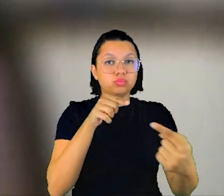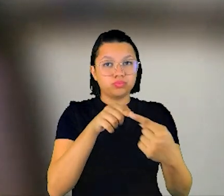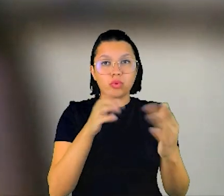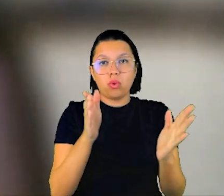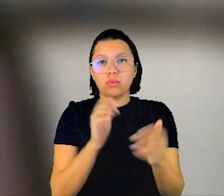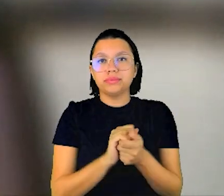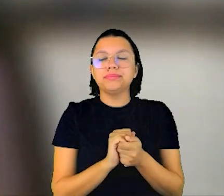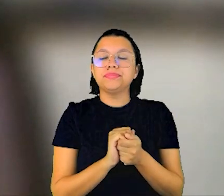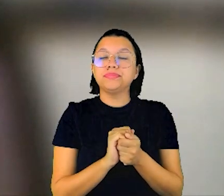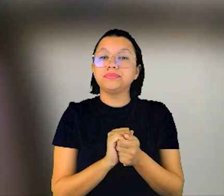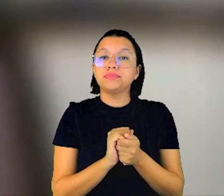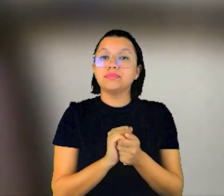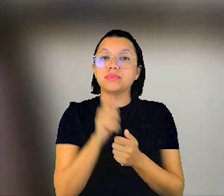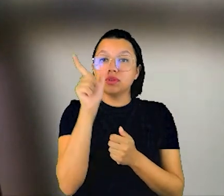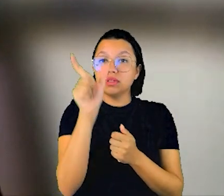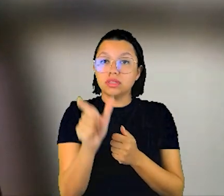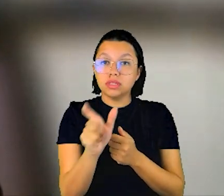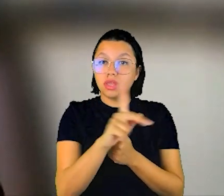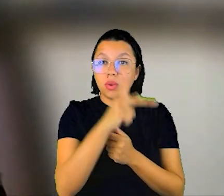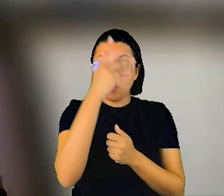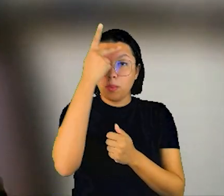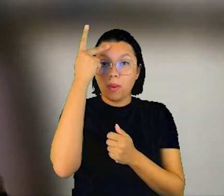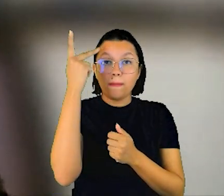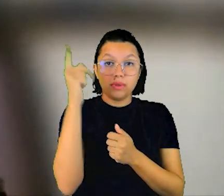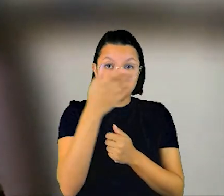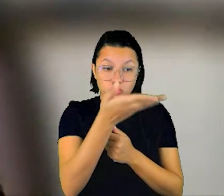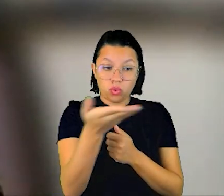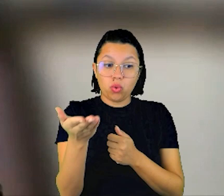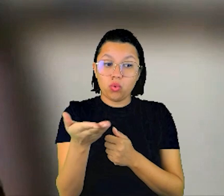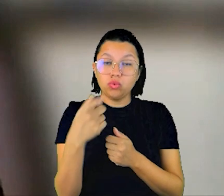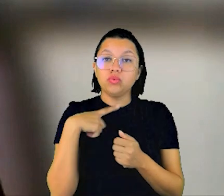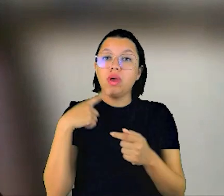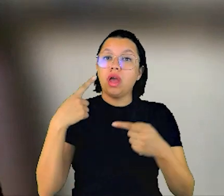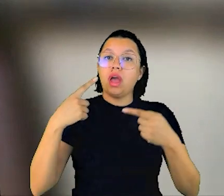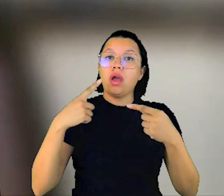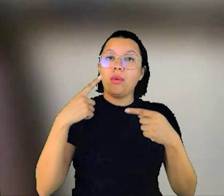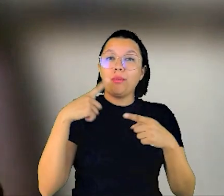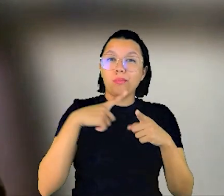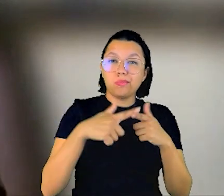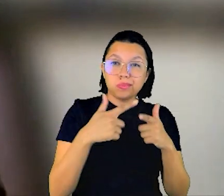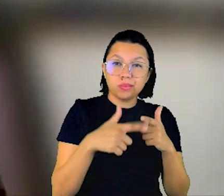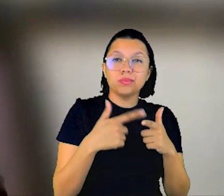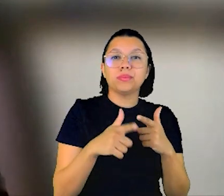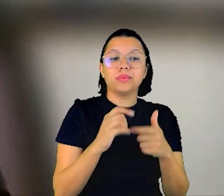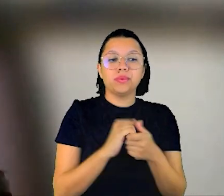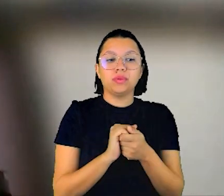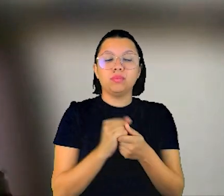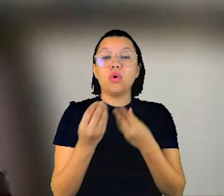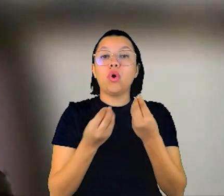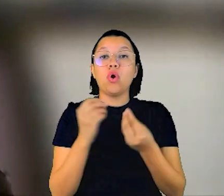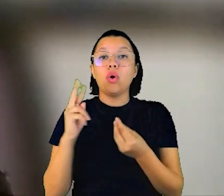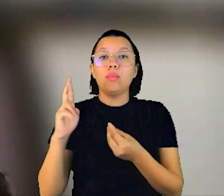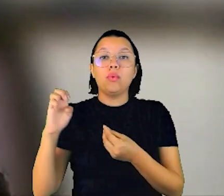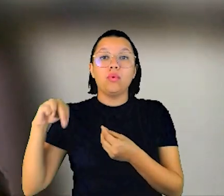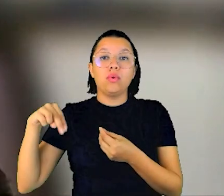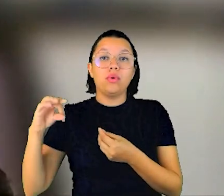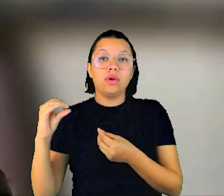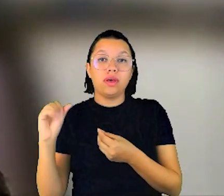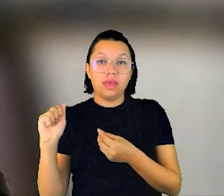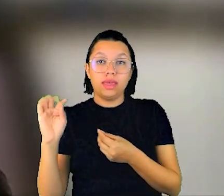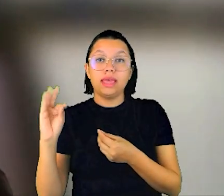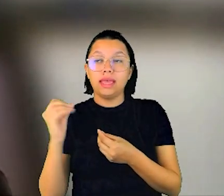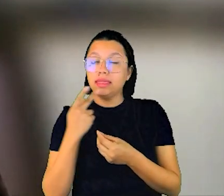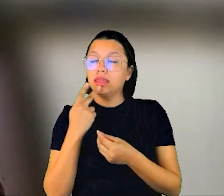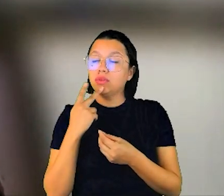querendo chegar, que são essas pessoas que tiveram tanto problema e com essa, como o Renato bem colocou, com essa